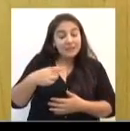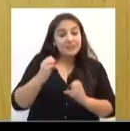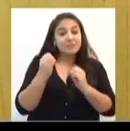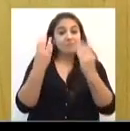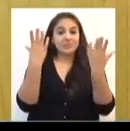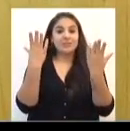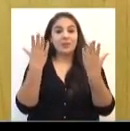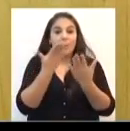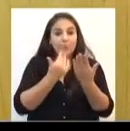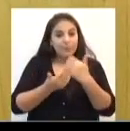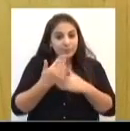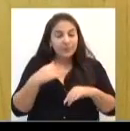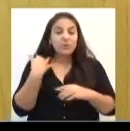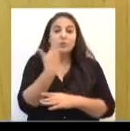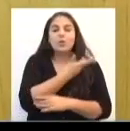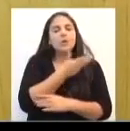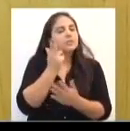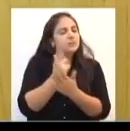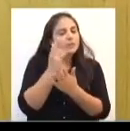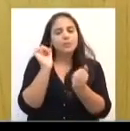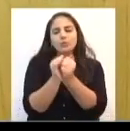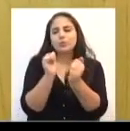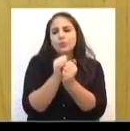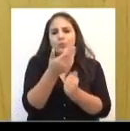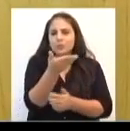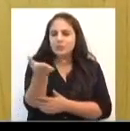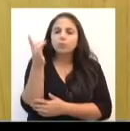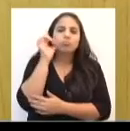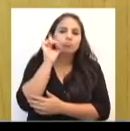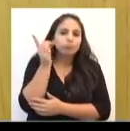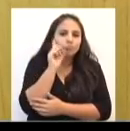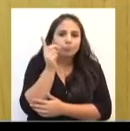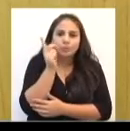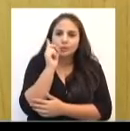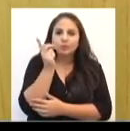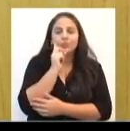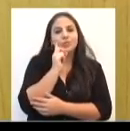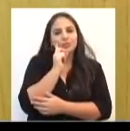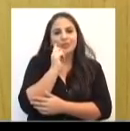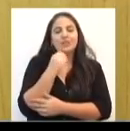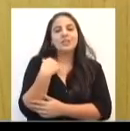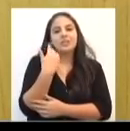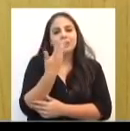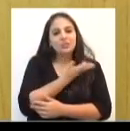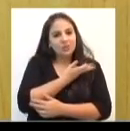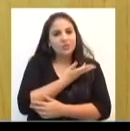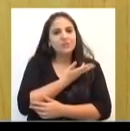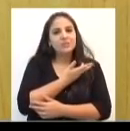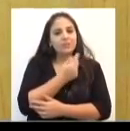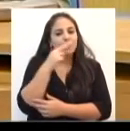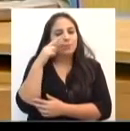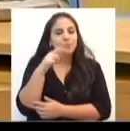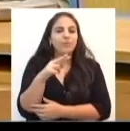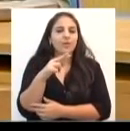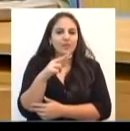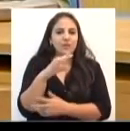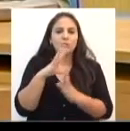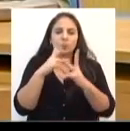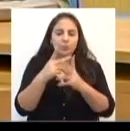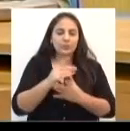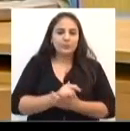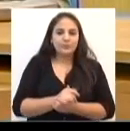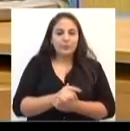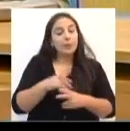celebração, eu estarei sempre convosco, todos os dias, em todas as celebrações que são celebradas no mundo.